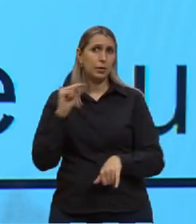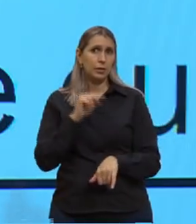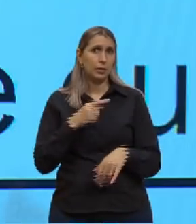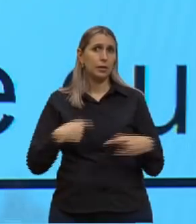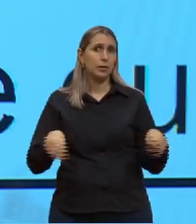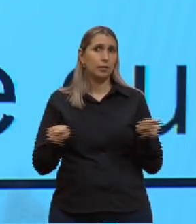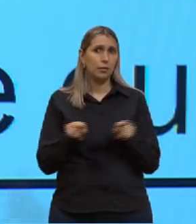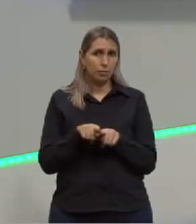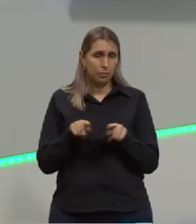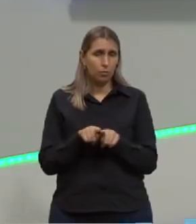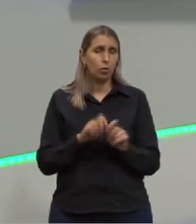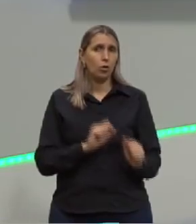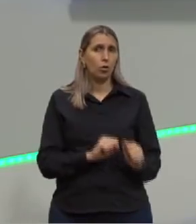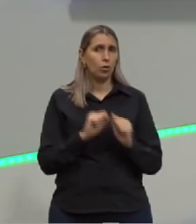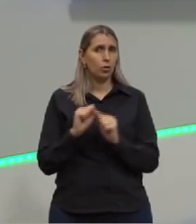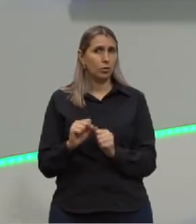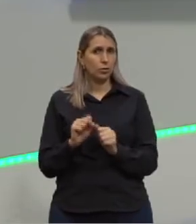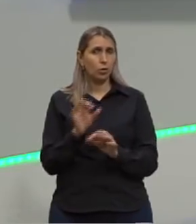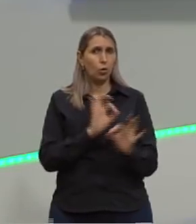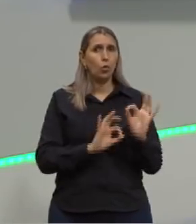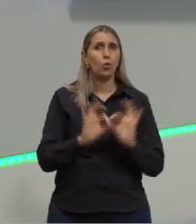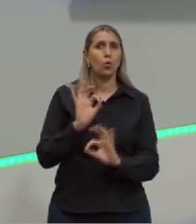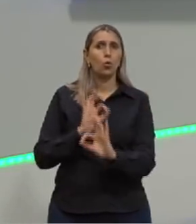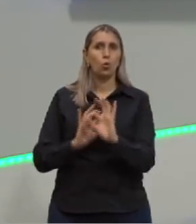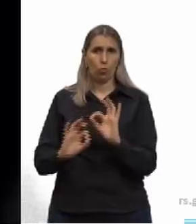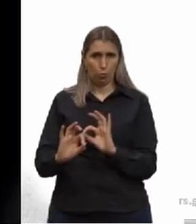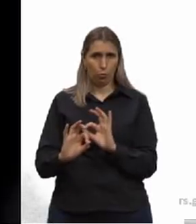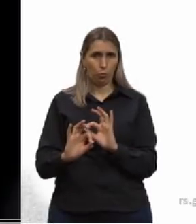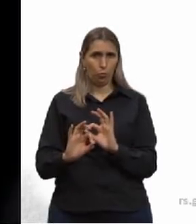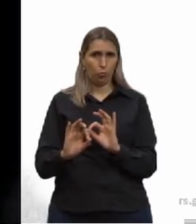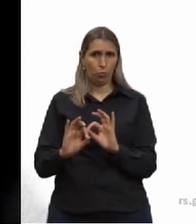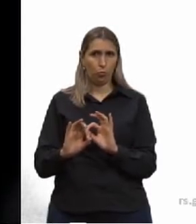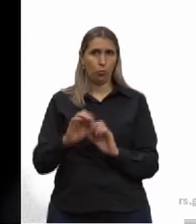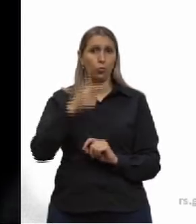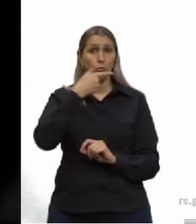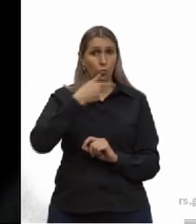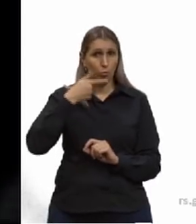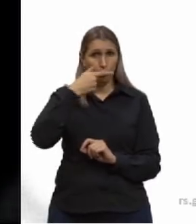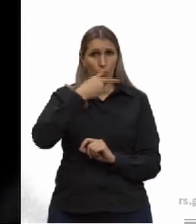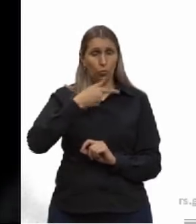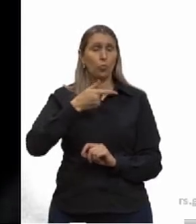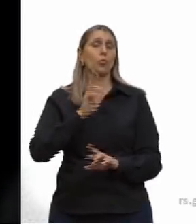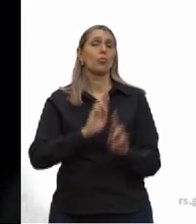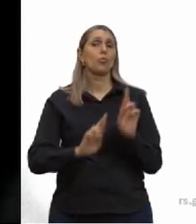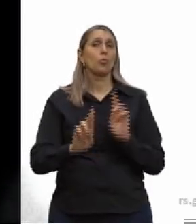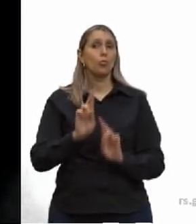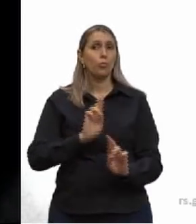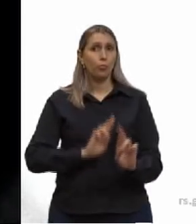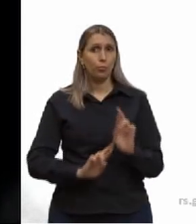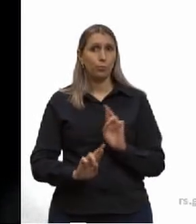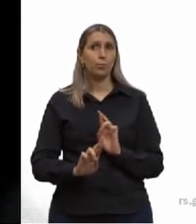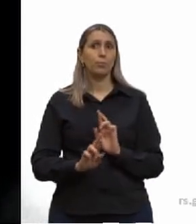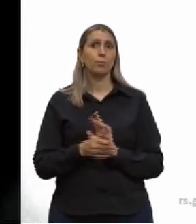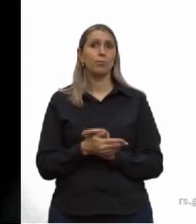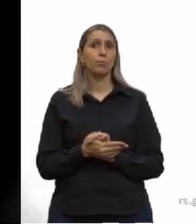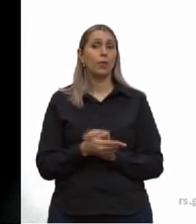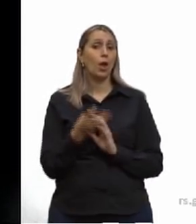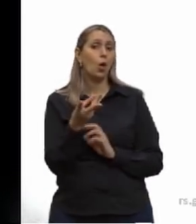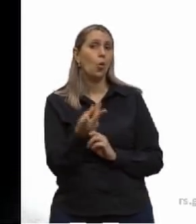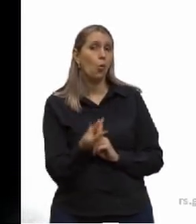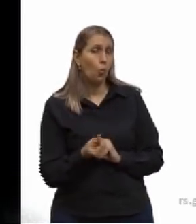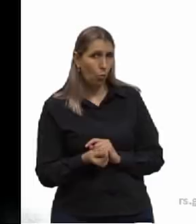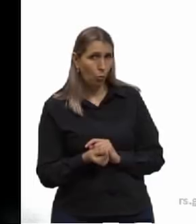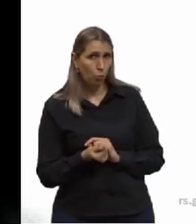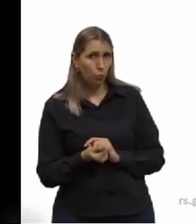Eles podem ser classificados, esses glicídios, de acordo com a quantidade,